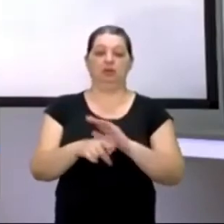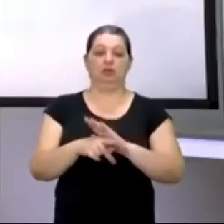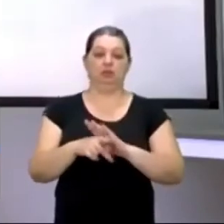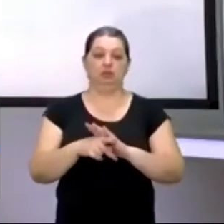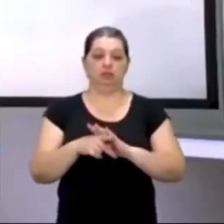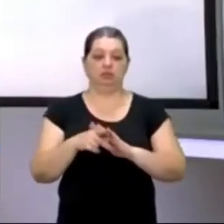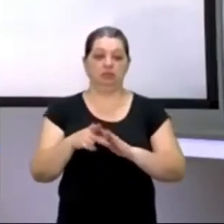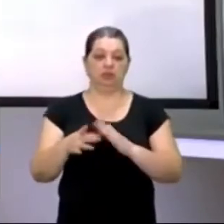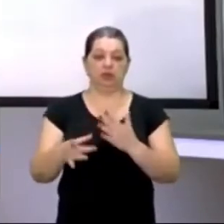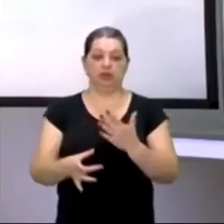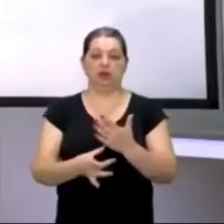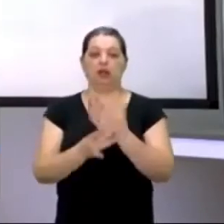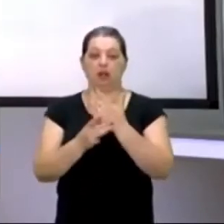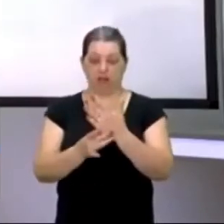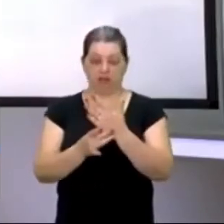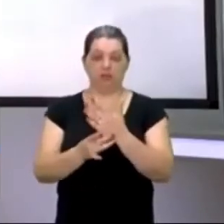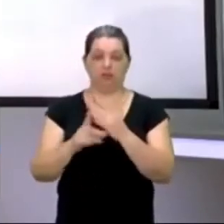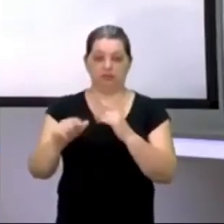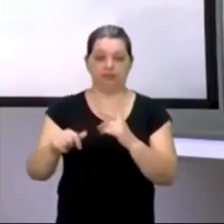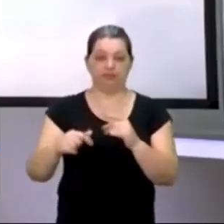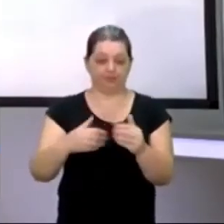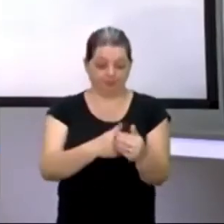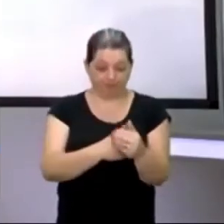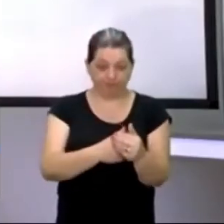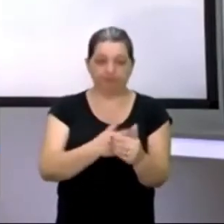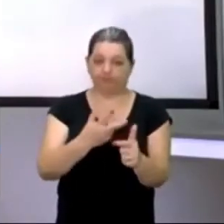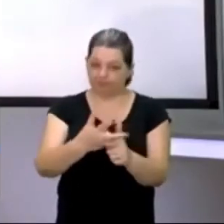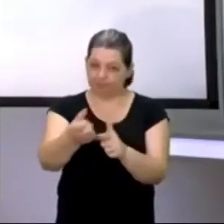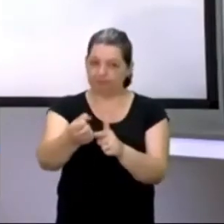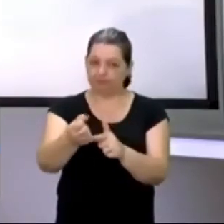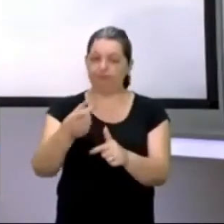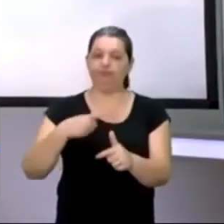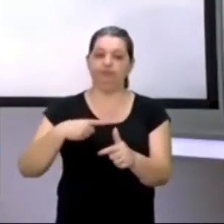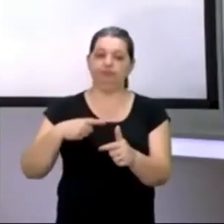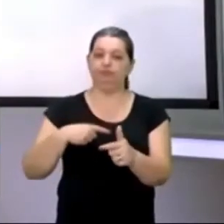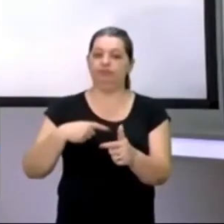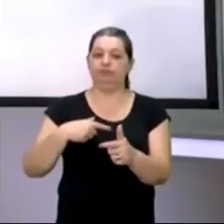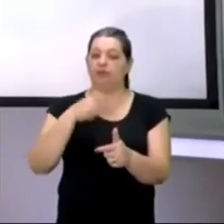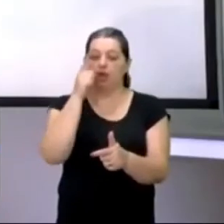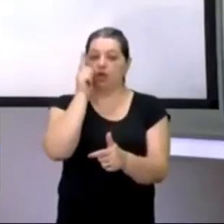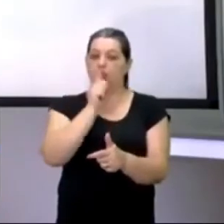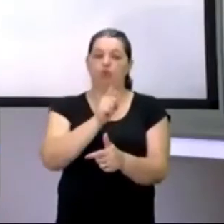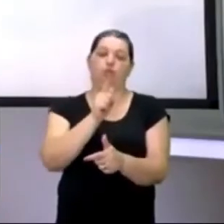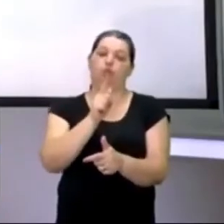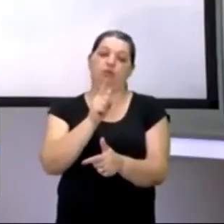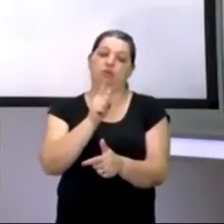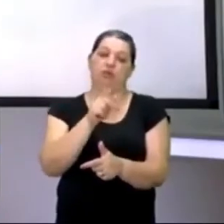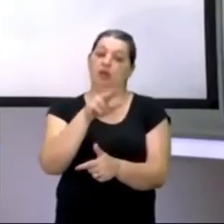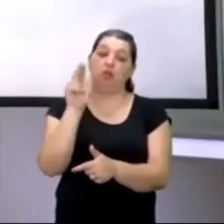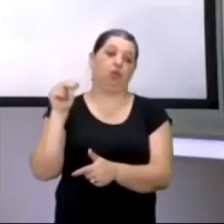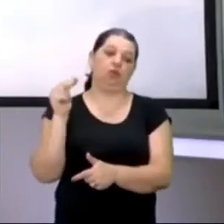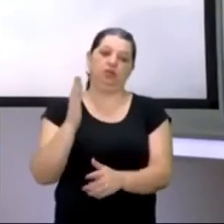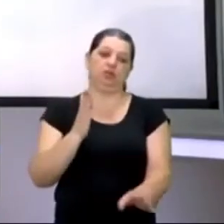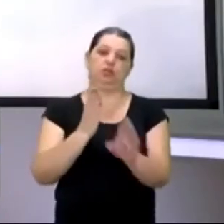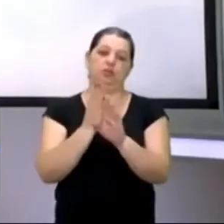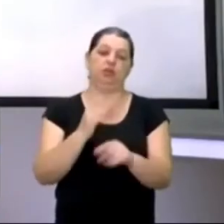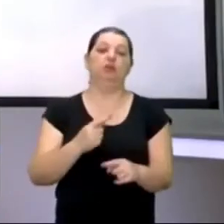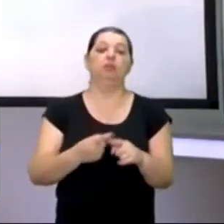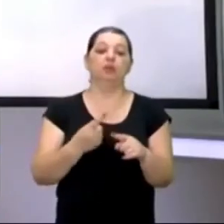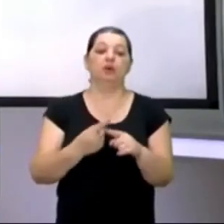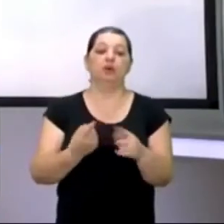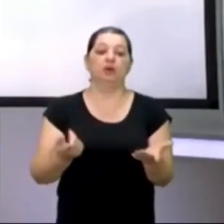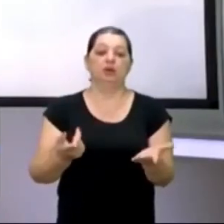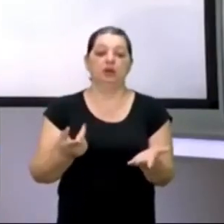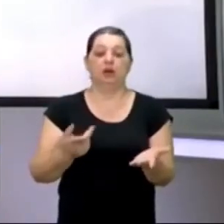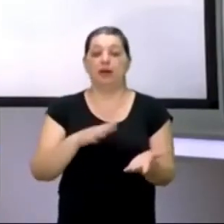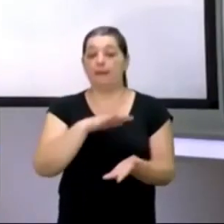final, o mistério vence. A nossa vida está cercada de mistério e alguns mistérios jamais solucionaremos. Como este, por exemplo, o porquê da